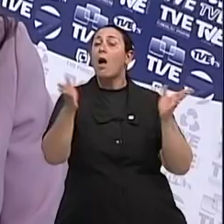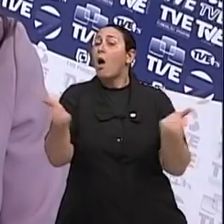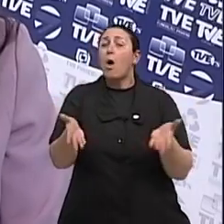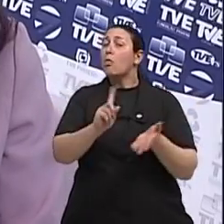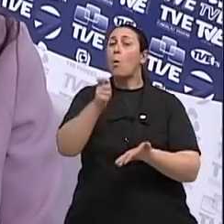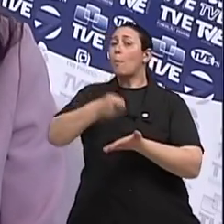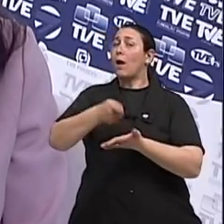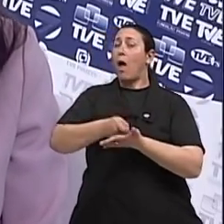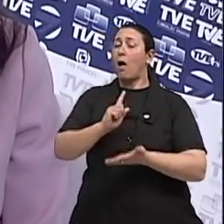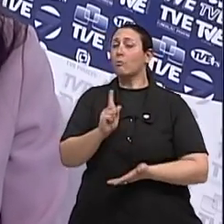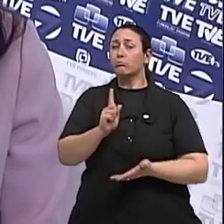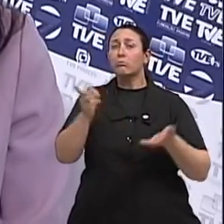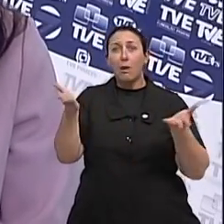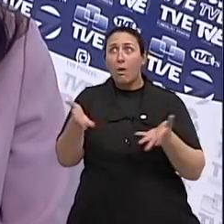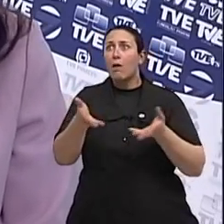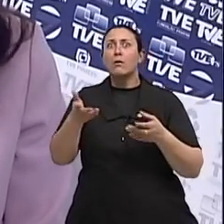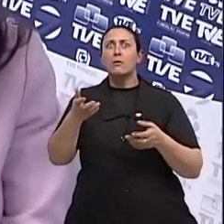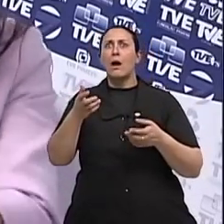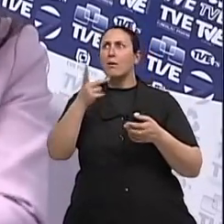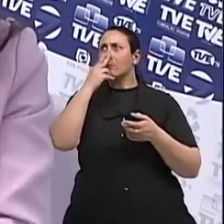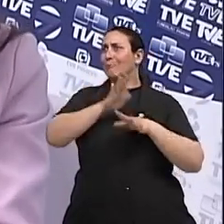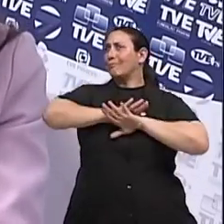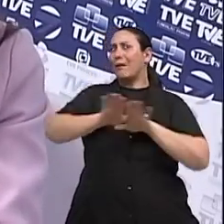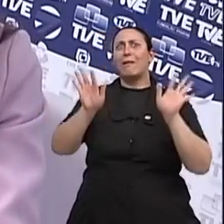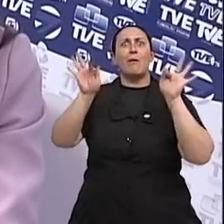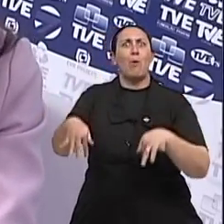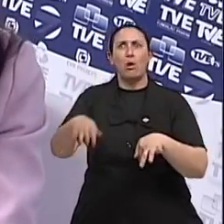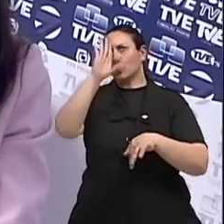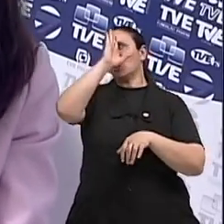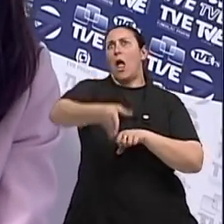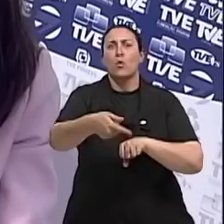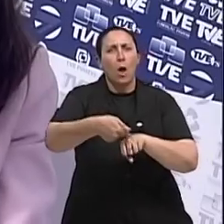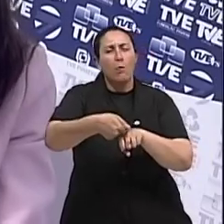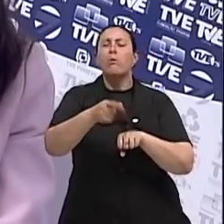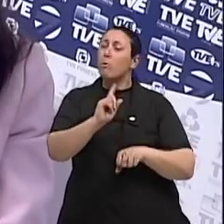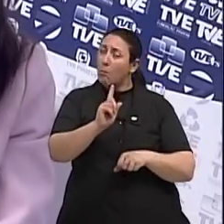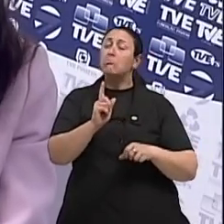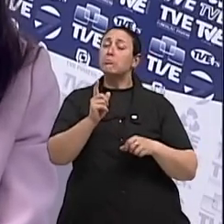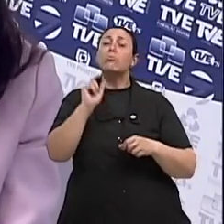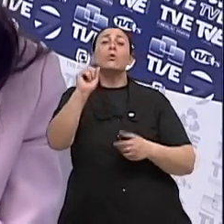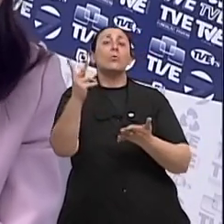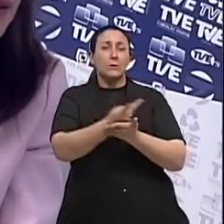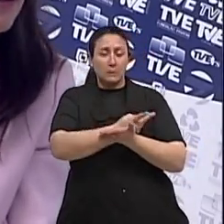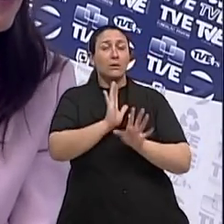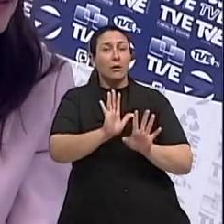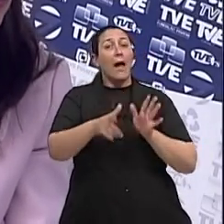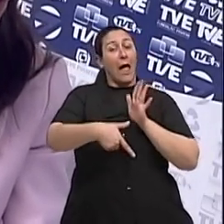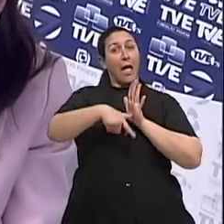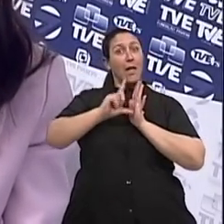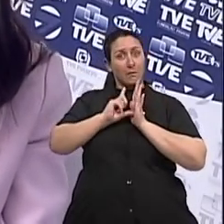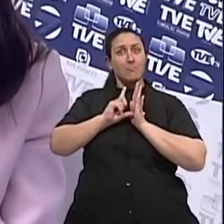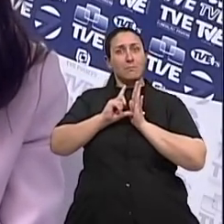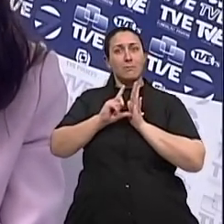obrigatoriamente, e também não quer dizer que o caso esteja perdido, então vamos começar pela quimioterapia. Ao contrário, a quimioterapia, antes da